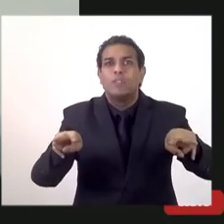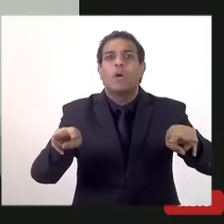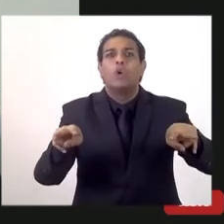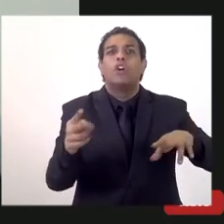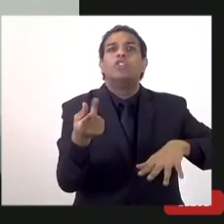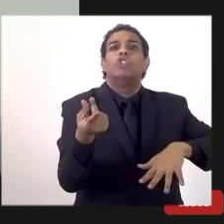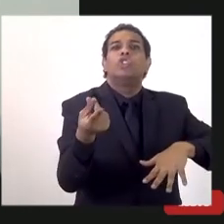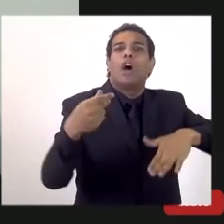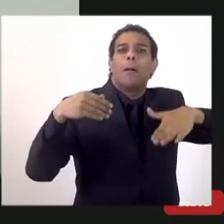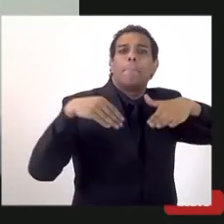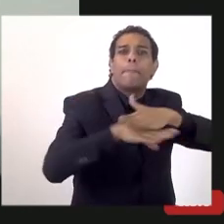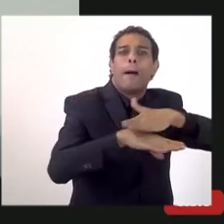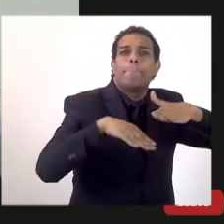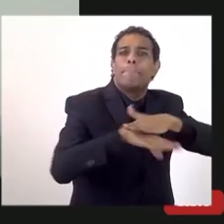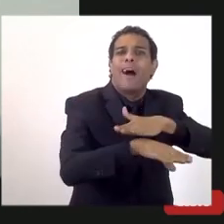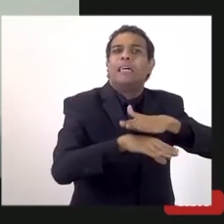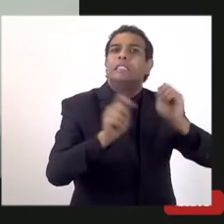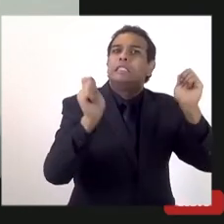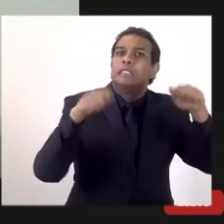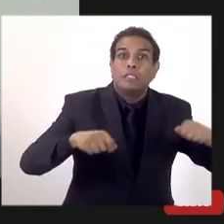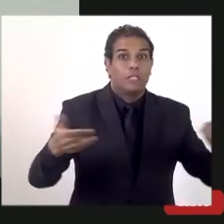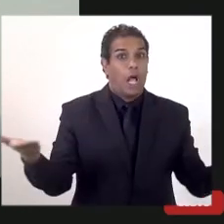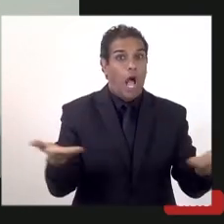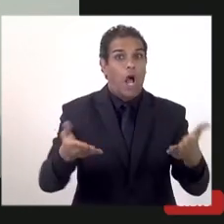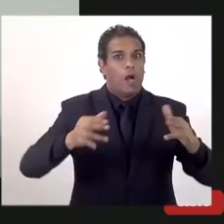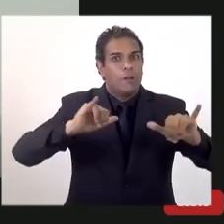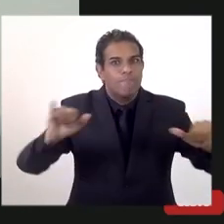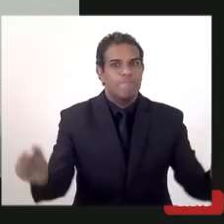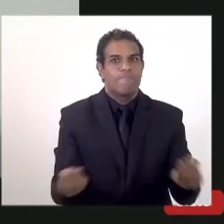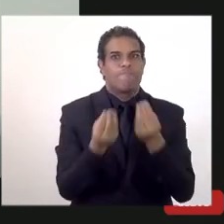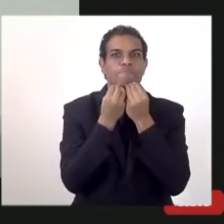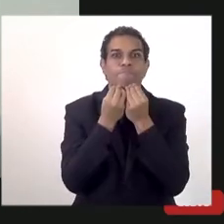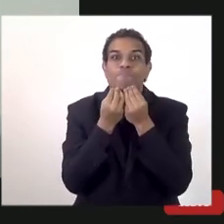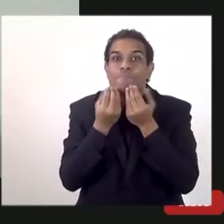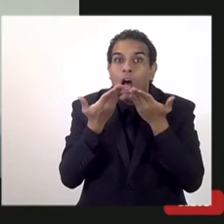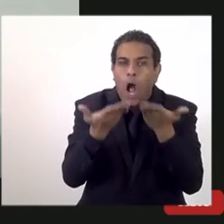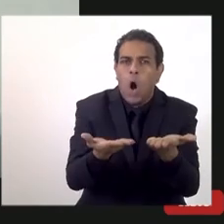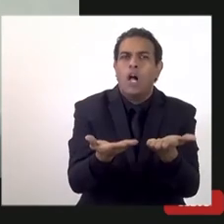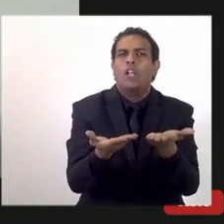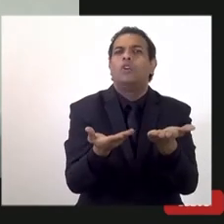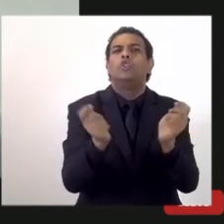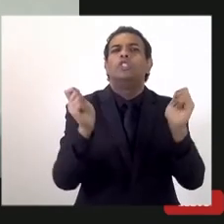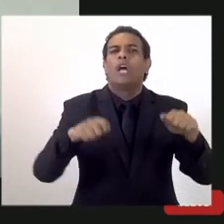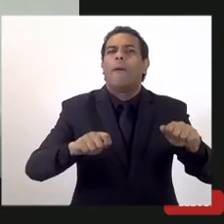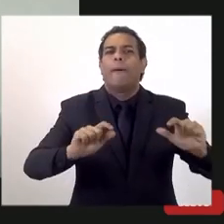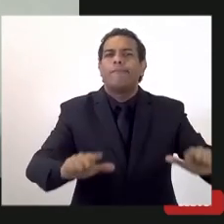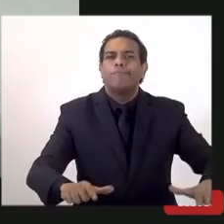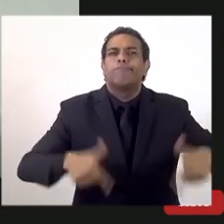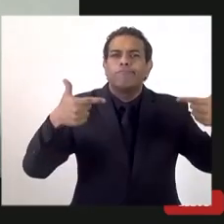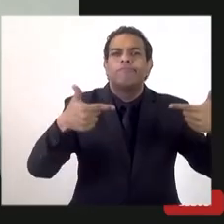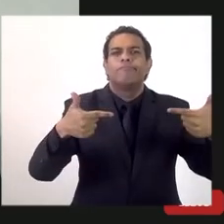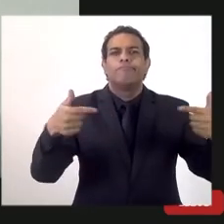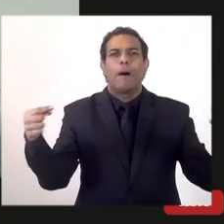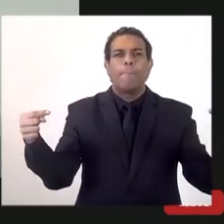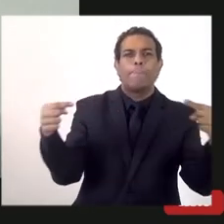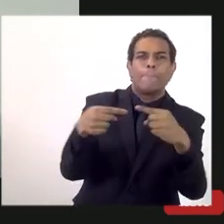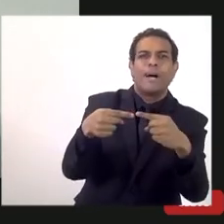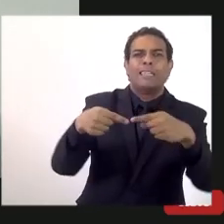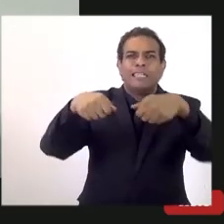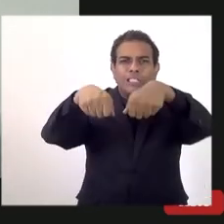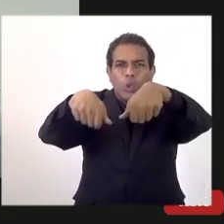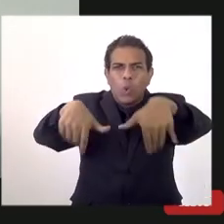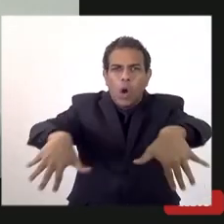investimento. Agora, com esse fundo soberano agora, propiciar questões ligadas à